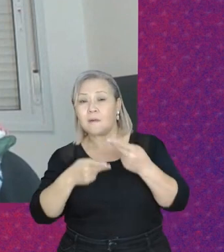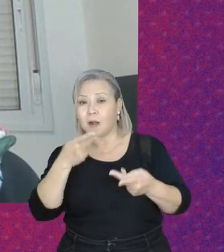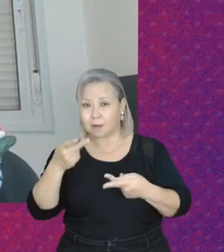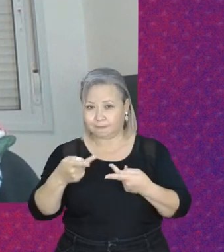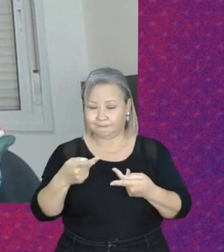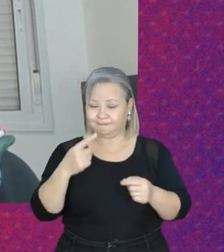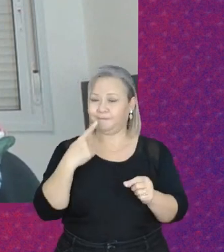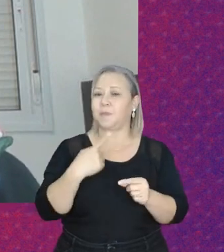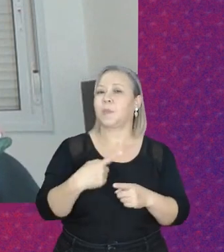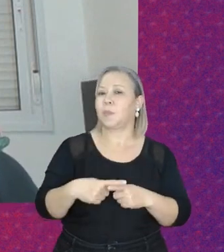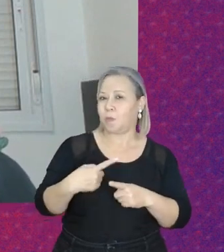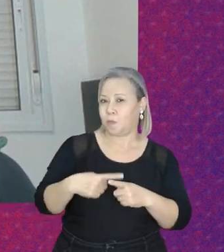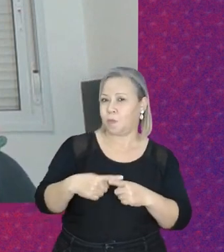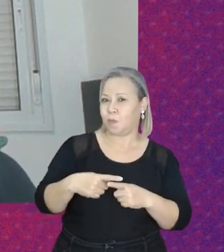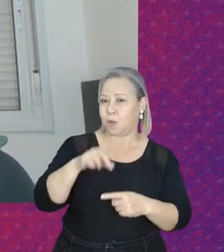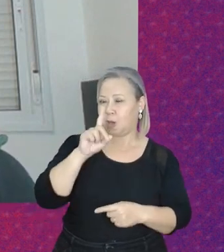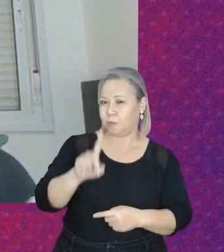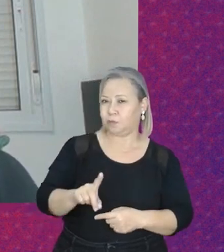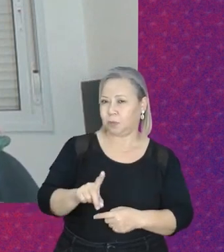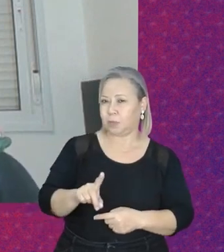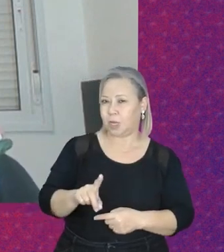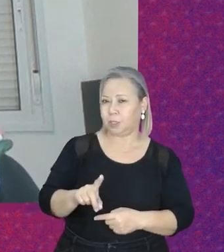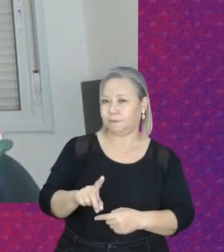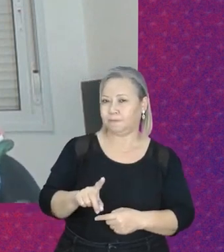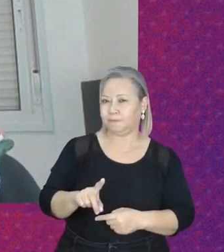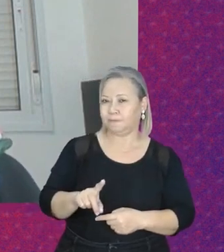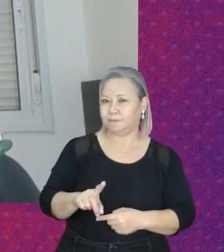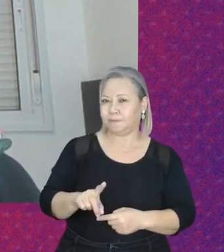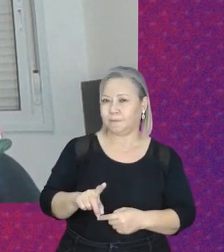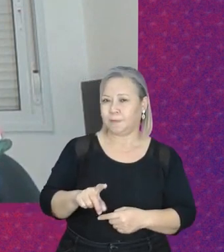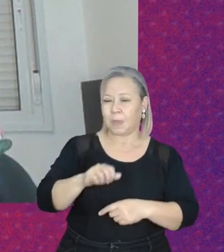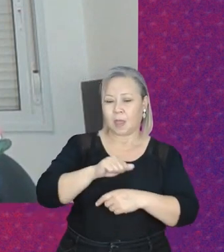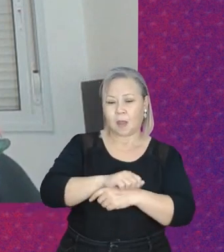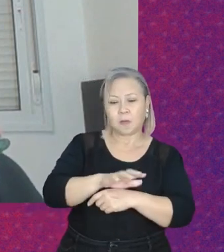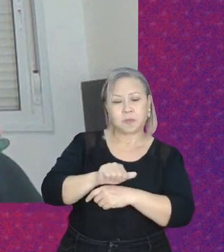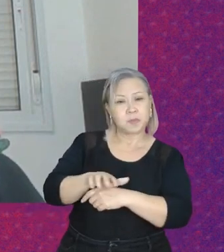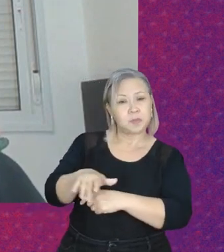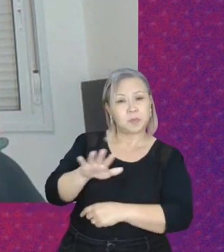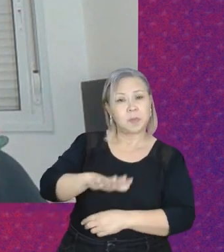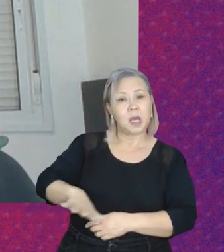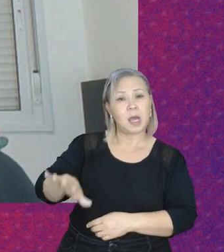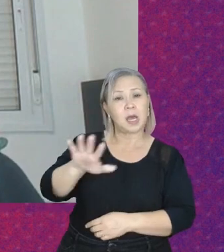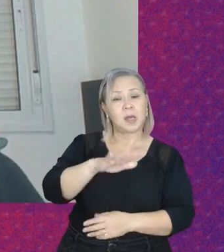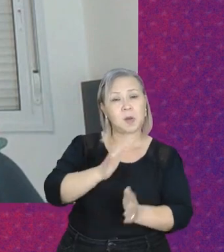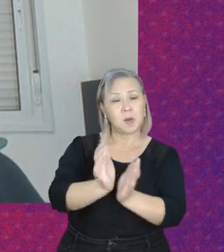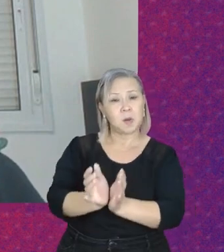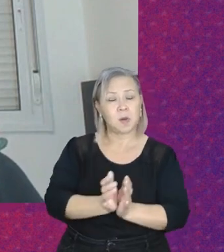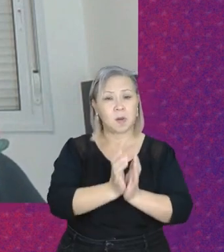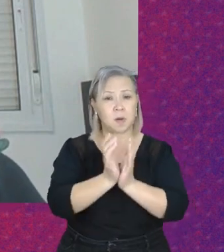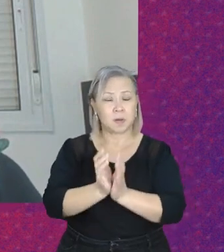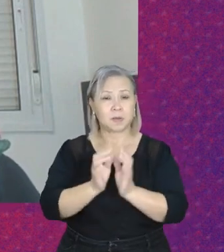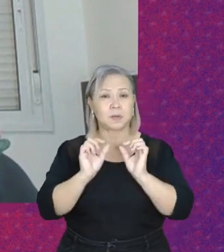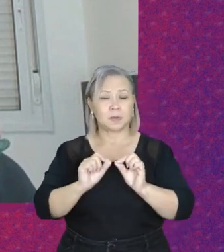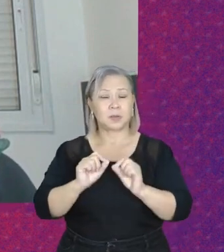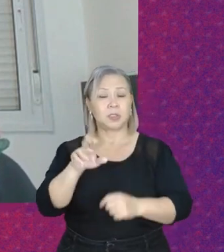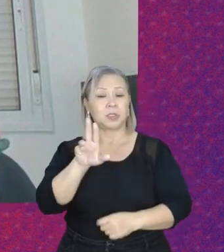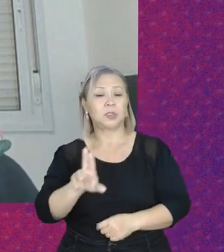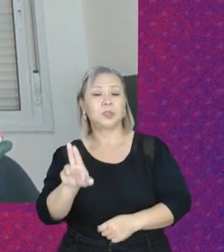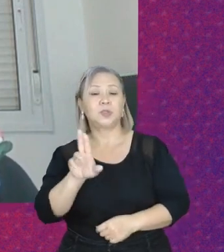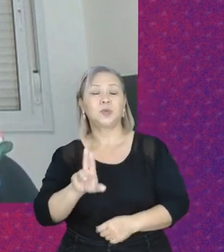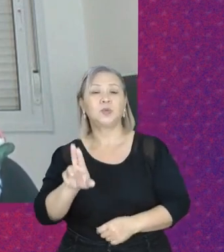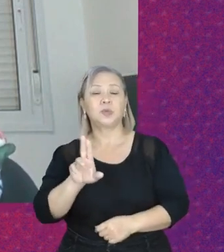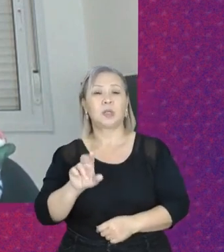o direito à cidade é um direito difuso e coletivo, é de desfrutar aquilo